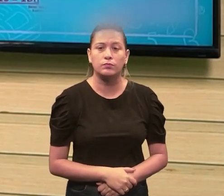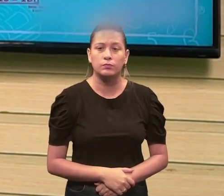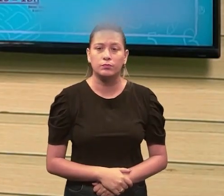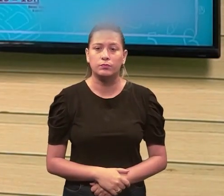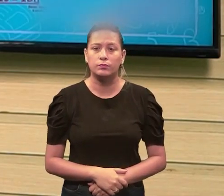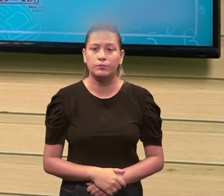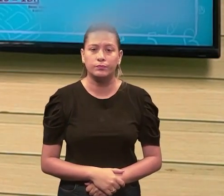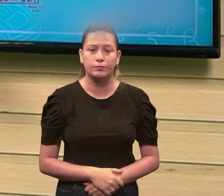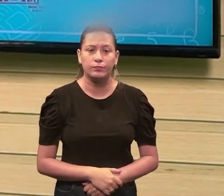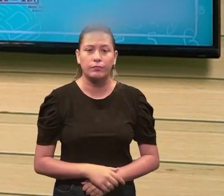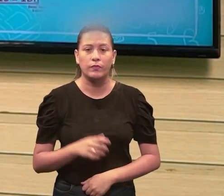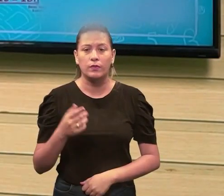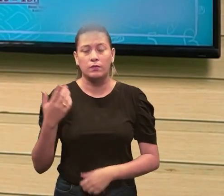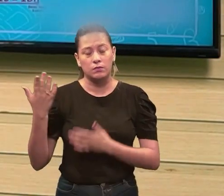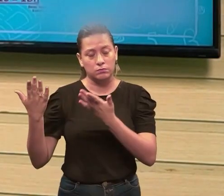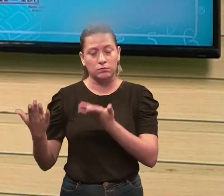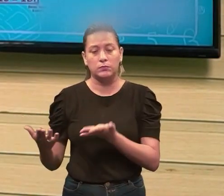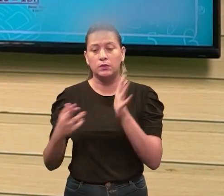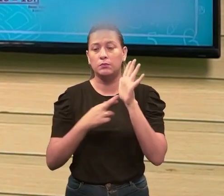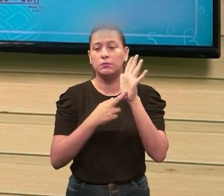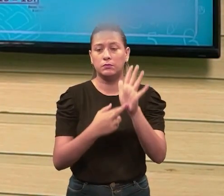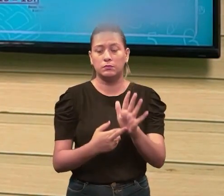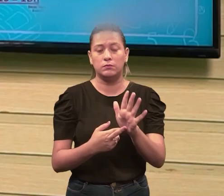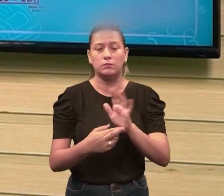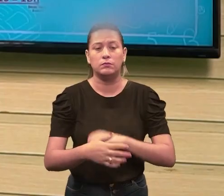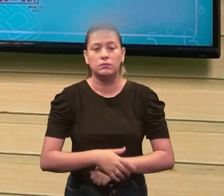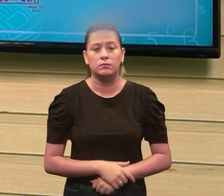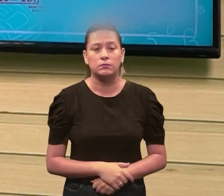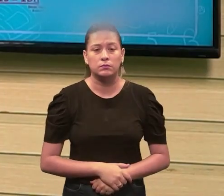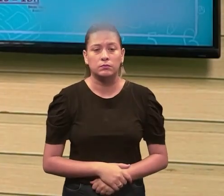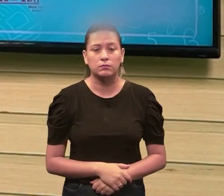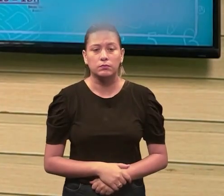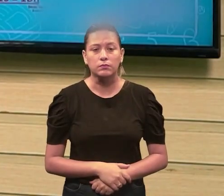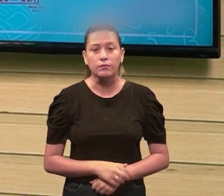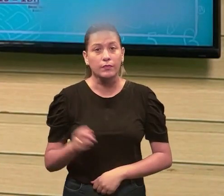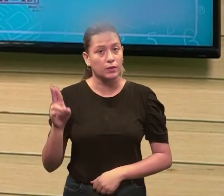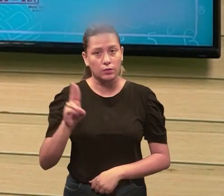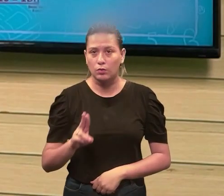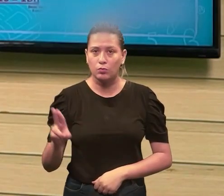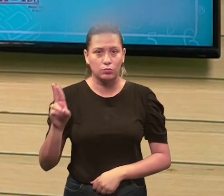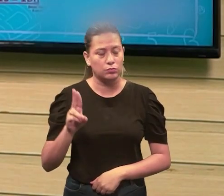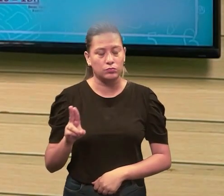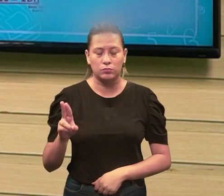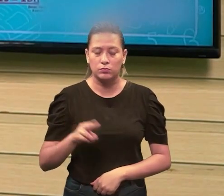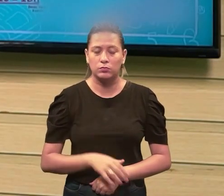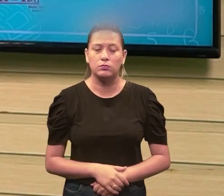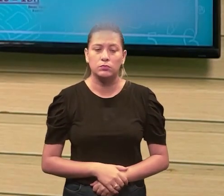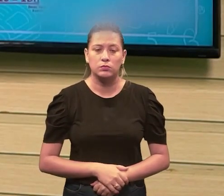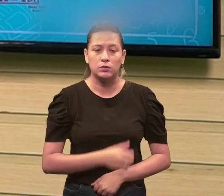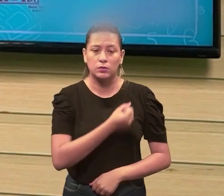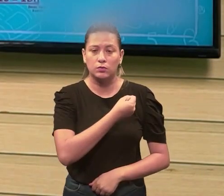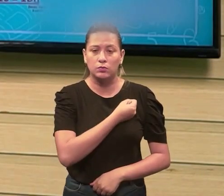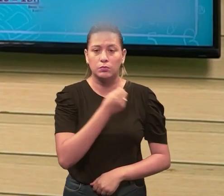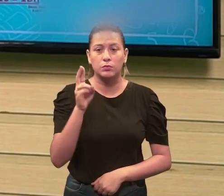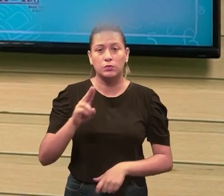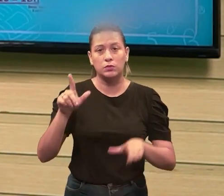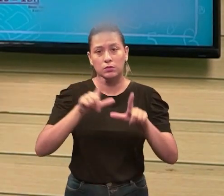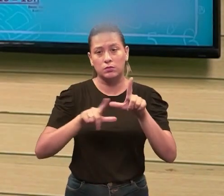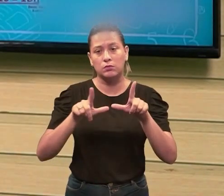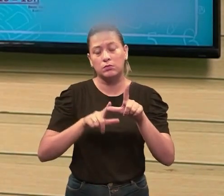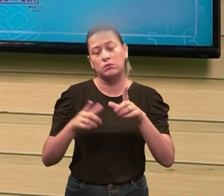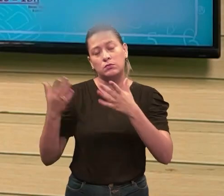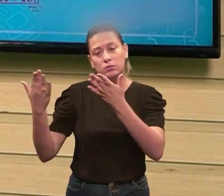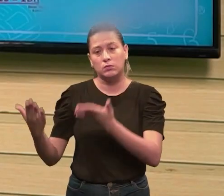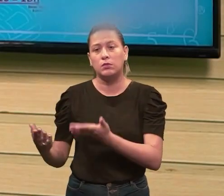Então, esse 11 aqui, como nessa representação do hexadecimal, ele não utiliza numeração, ele utiliza letras, então